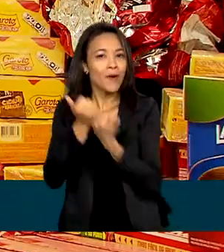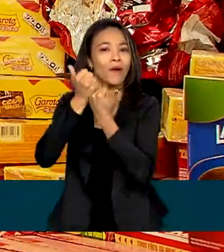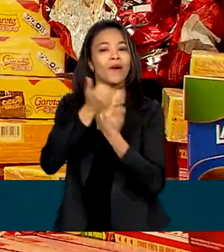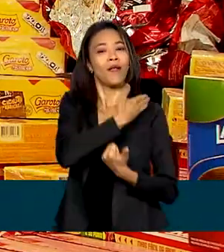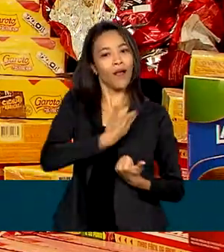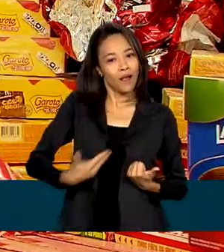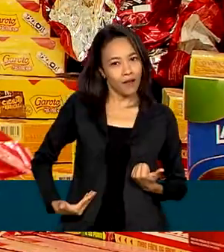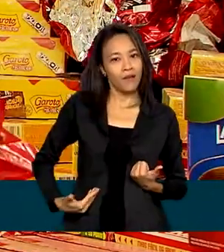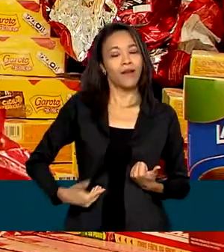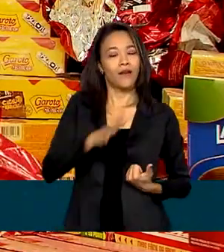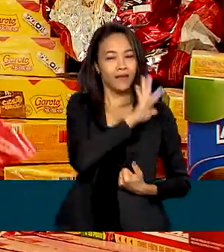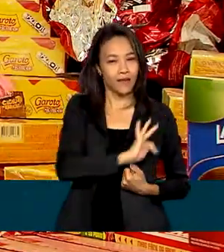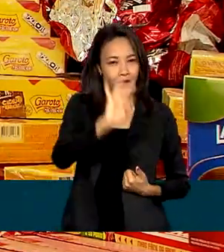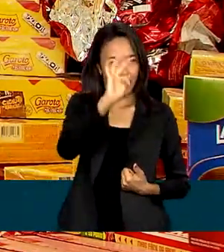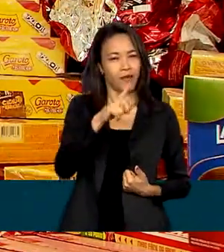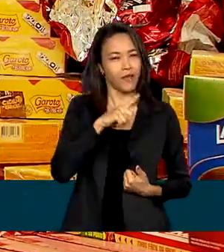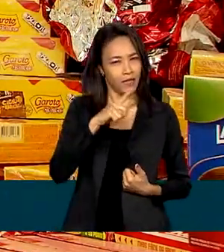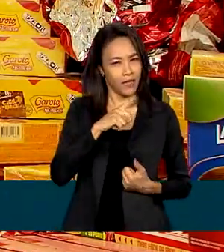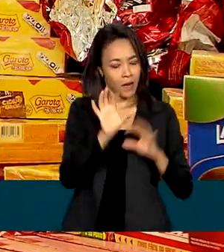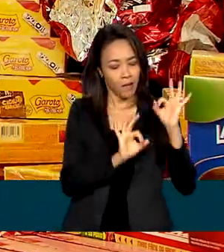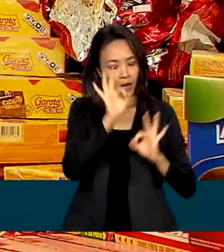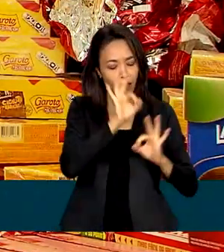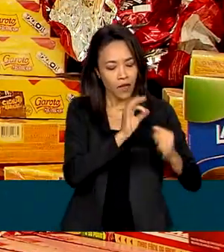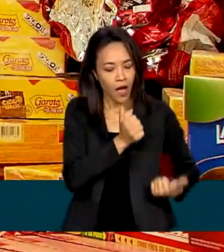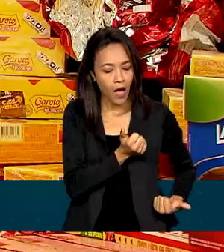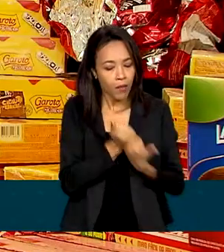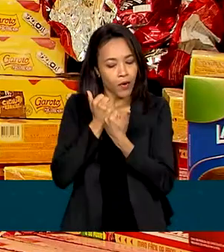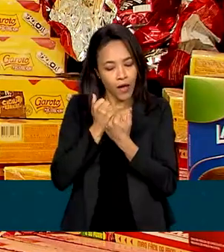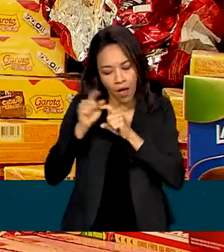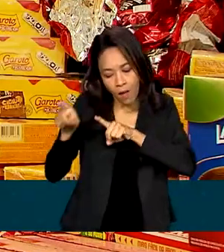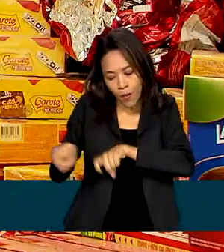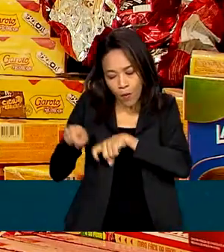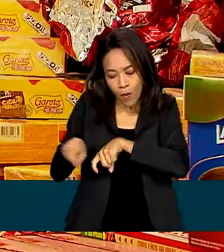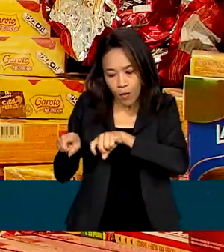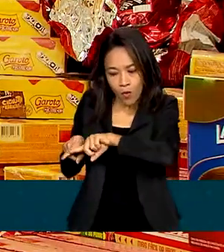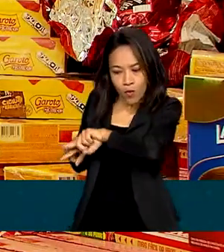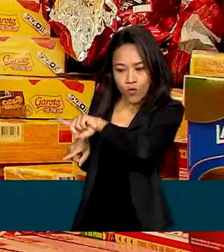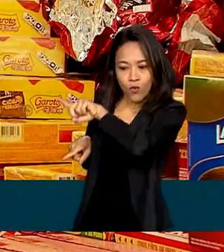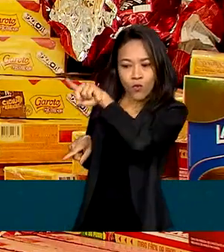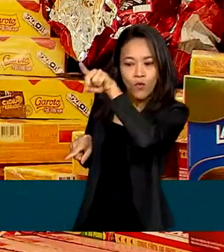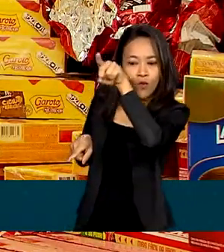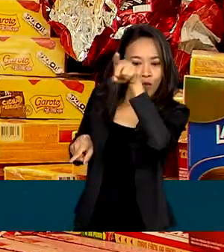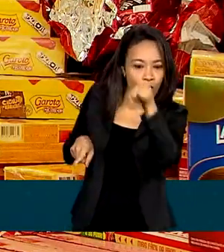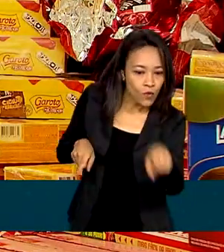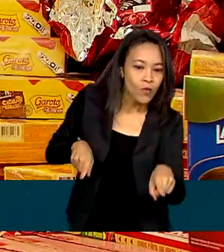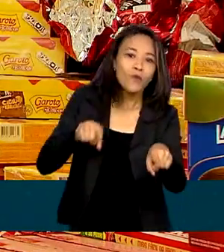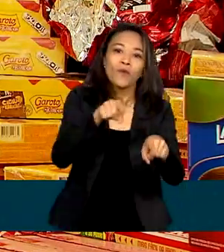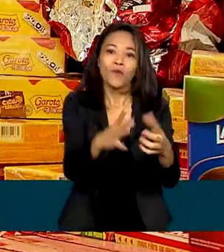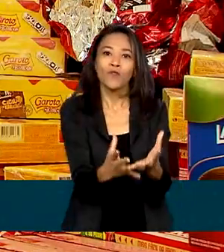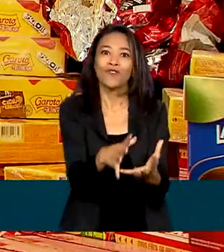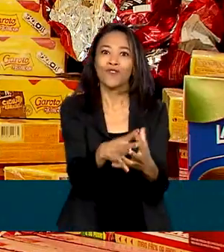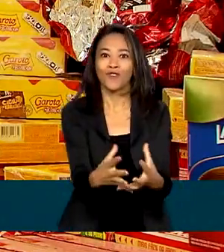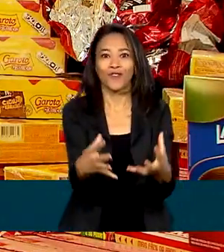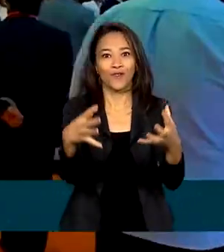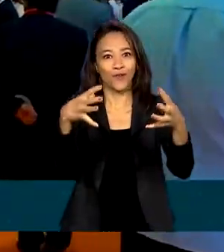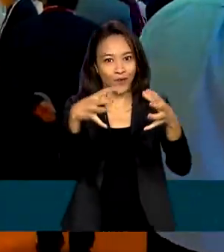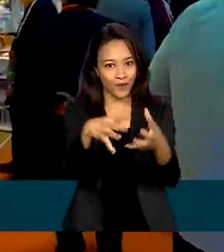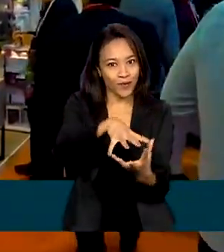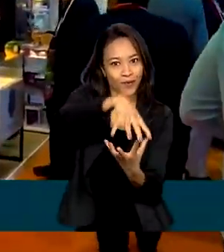federal, que tem planos de apoiar desde a cadeia produtiva do cacau até o empoderamento do nosso chocolate.